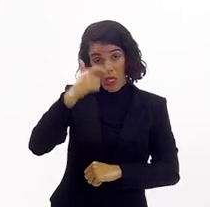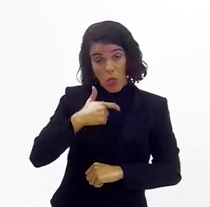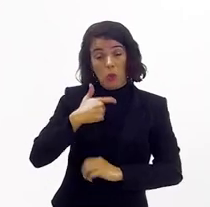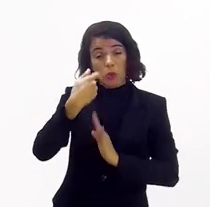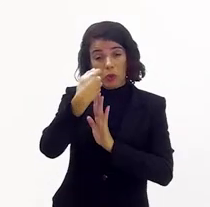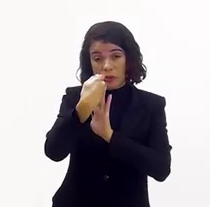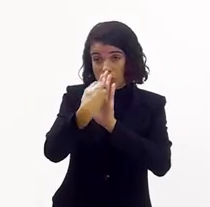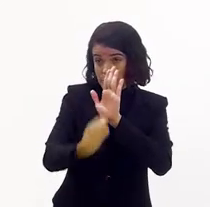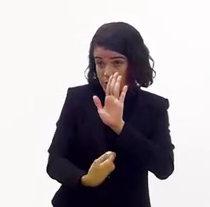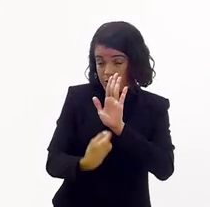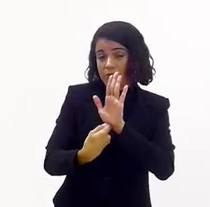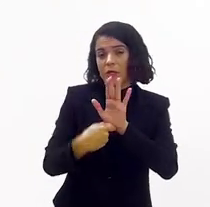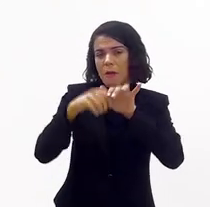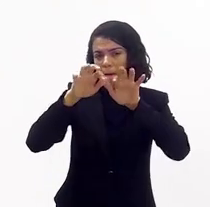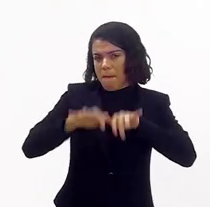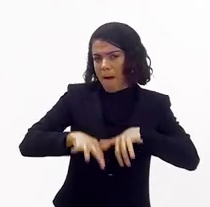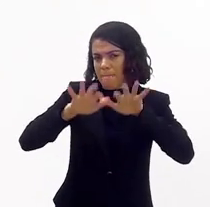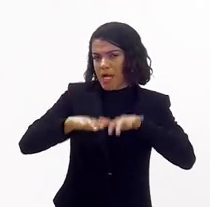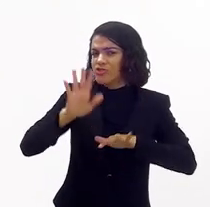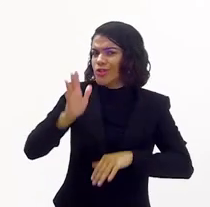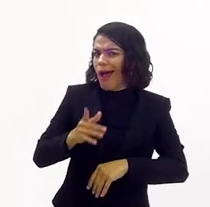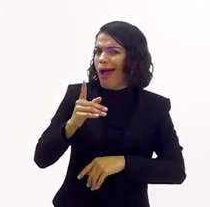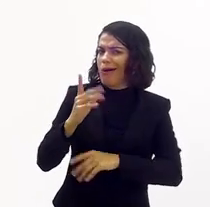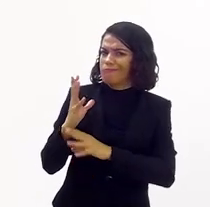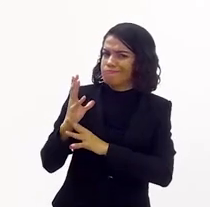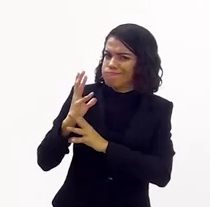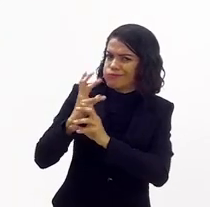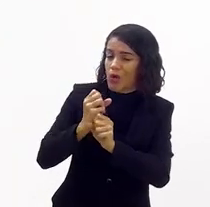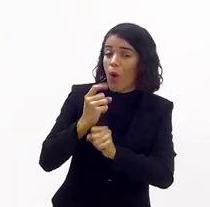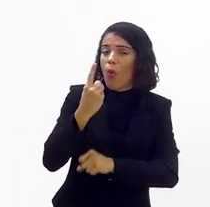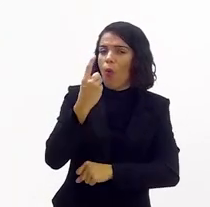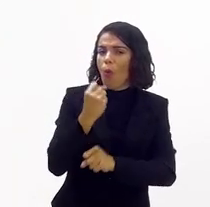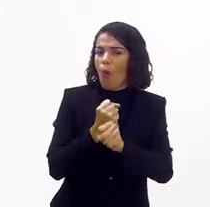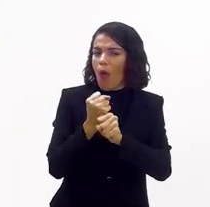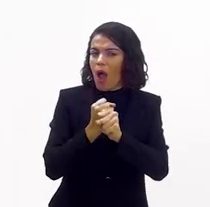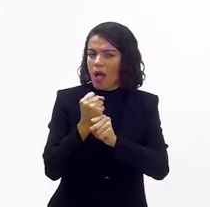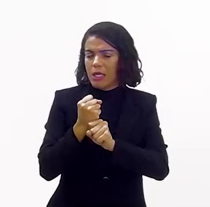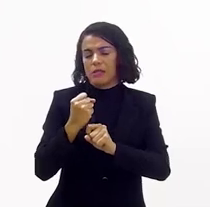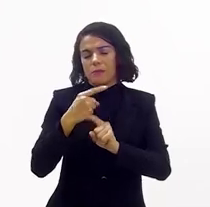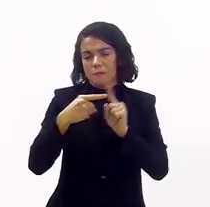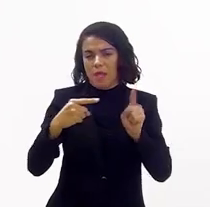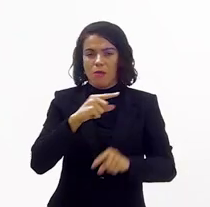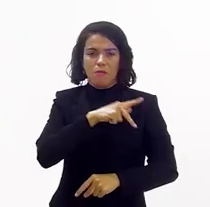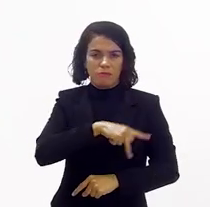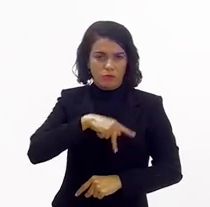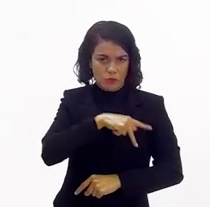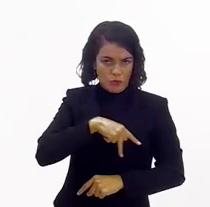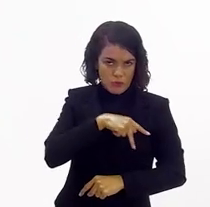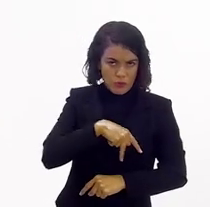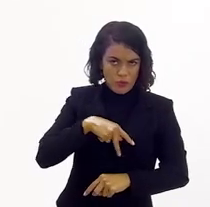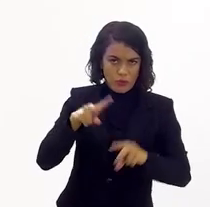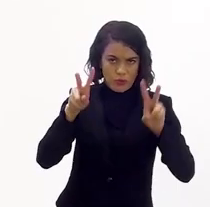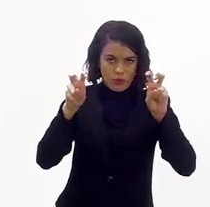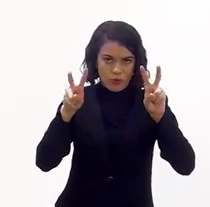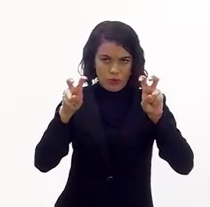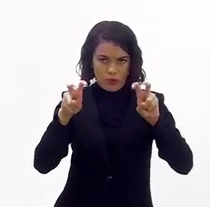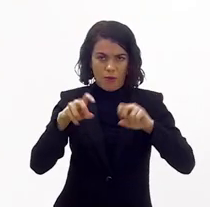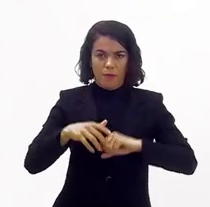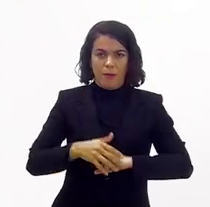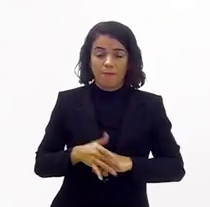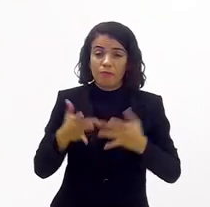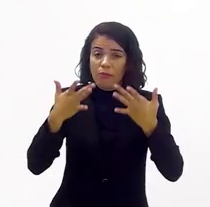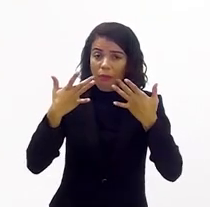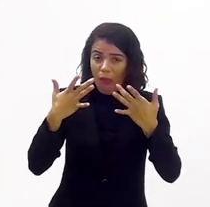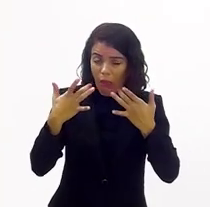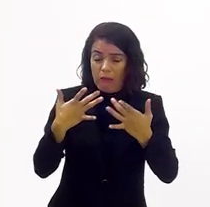Eu estou escrevendo, já vamos parar um ano e meio, um monólogo sobre o Paulo de Tarso. Sim. e já até expliquei